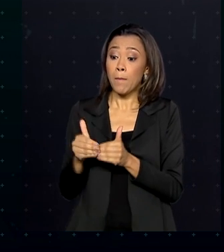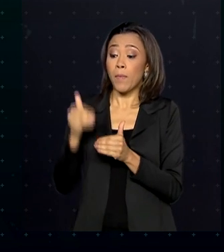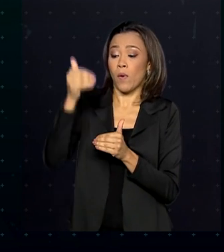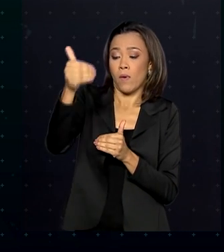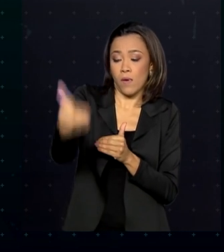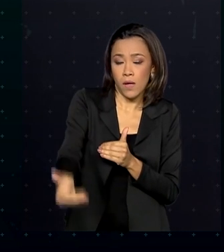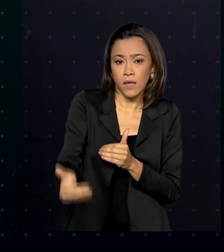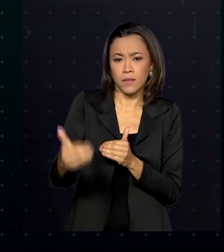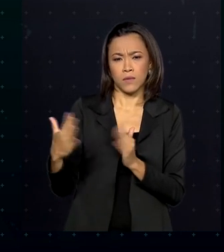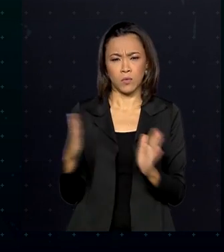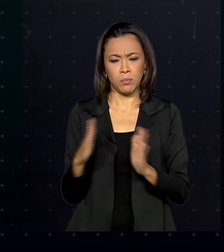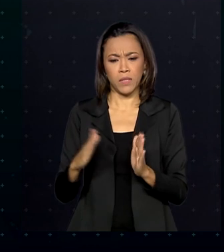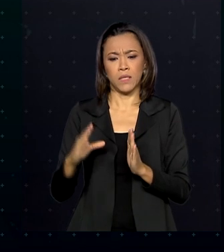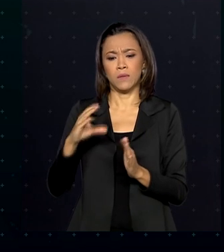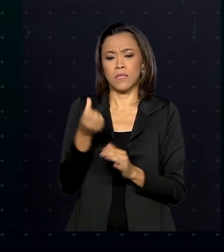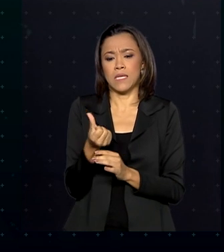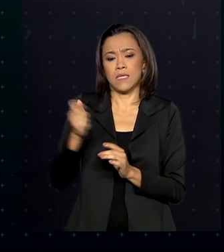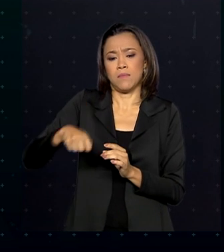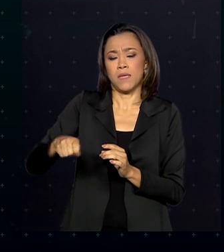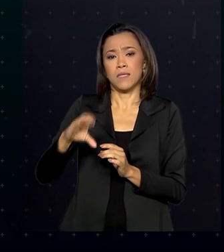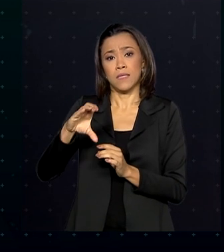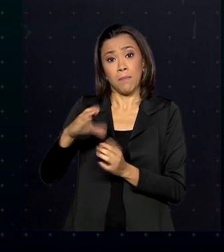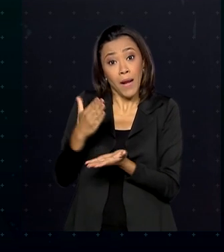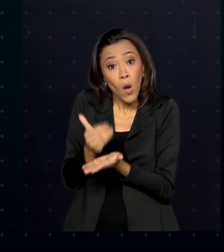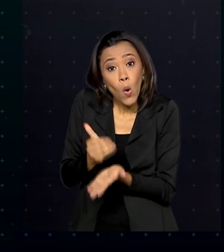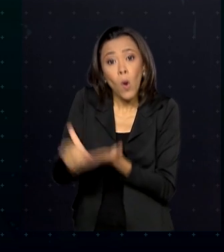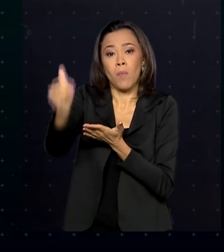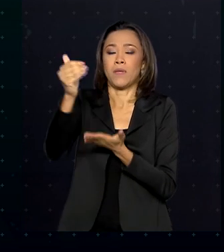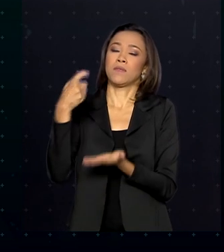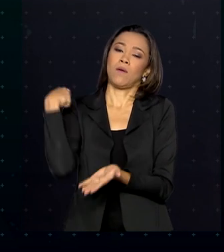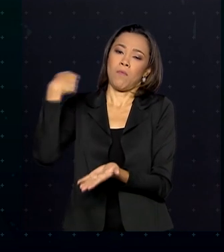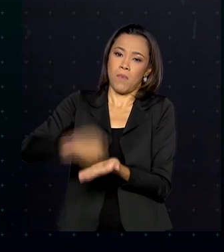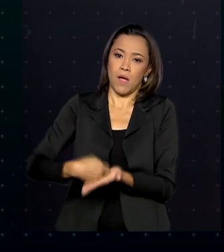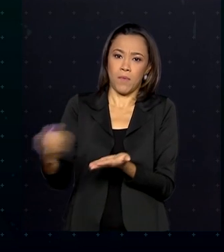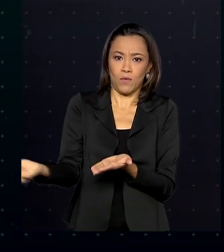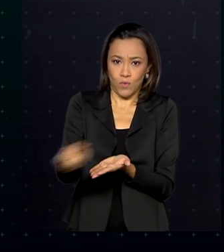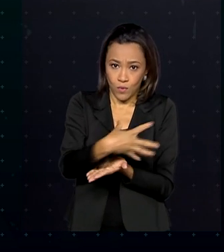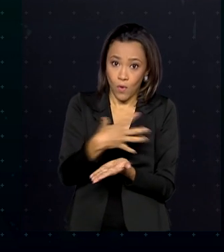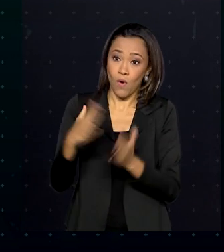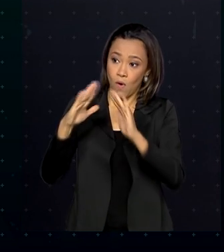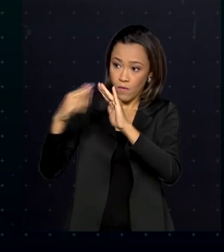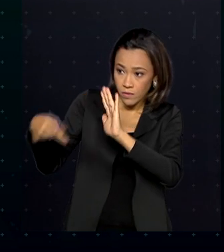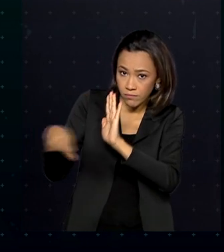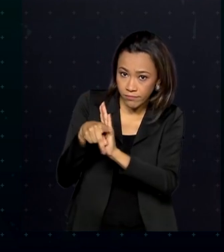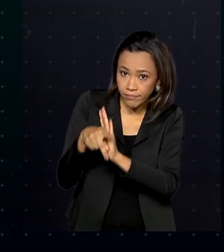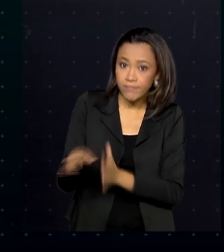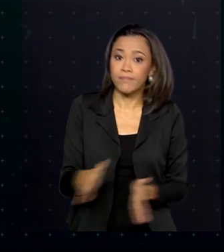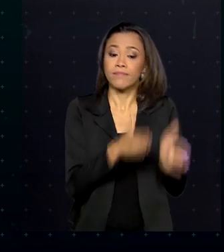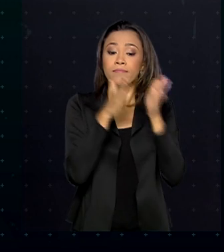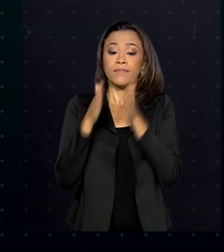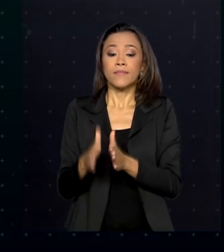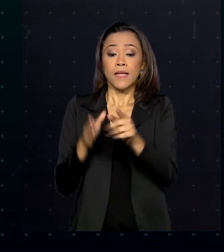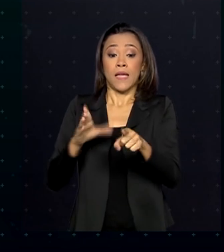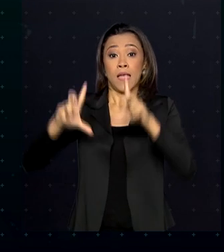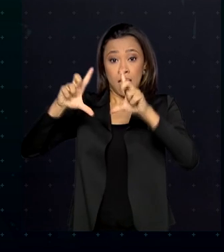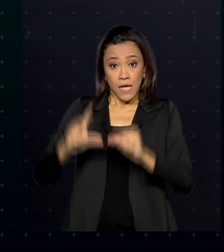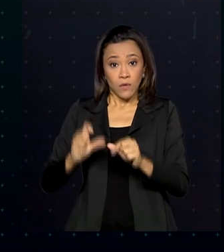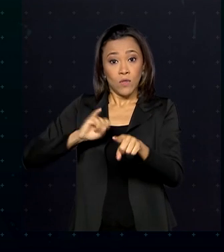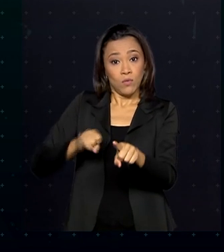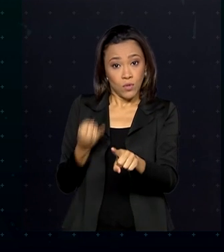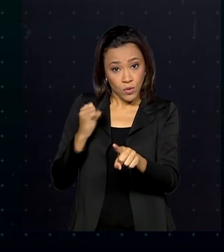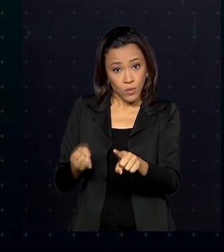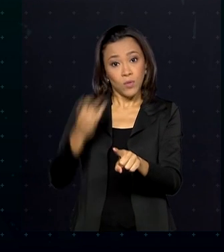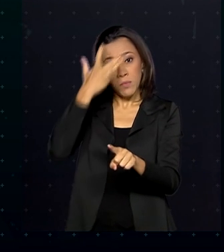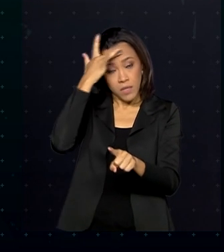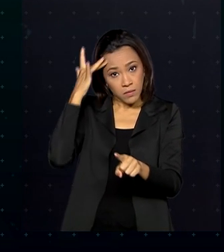carência de seis meses para iniciar o pagamento de contratos de novos imóveis e redução das taxas de juros para pessoas